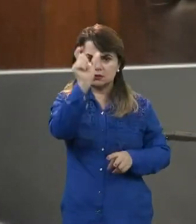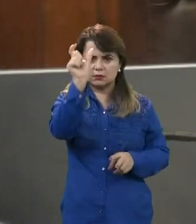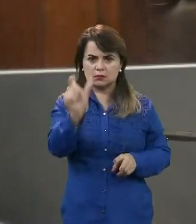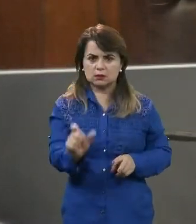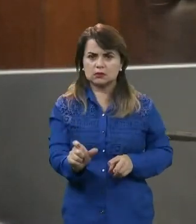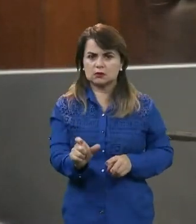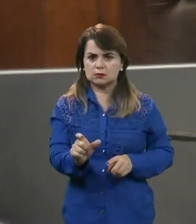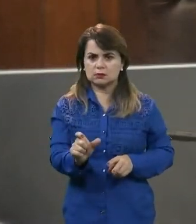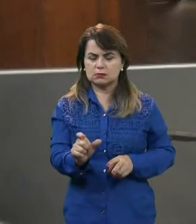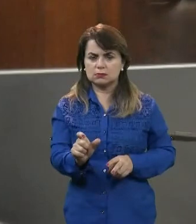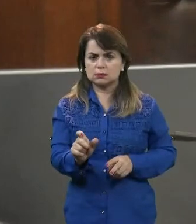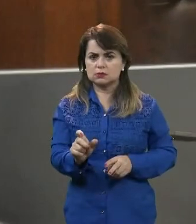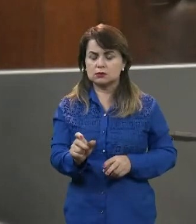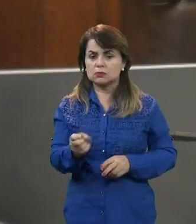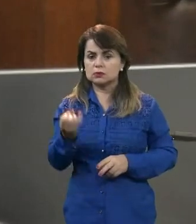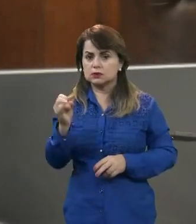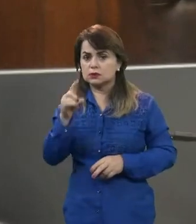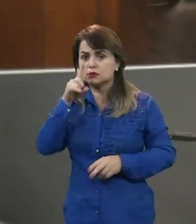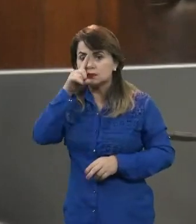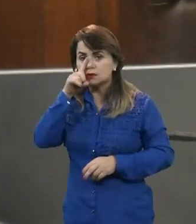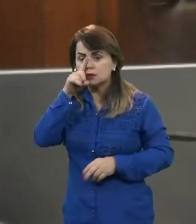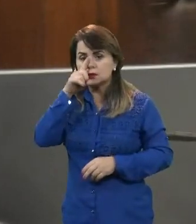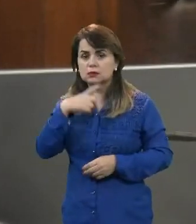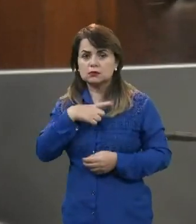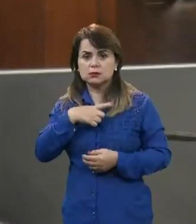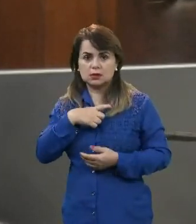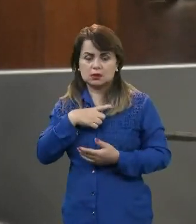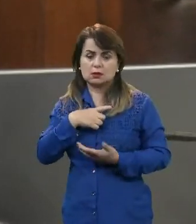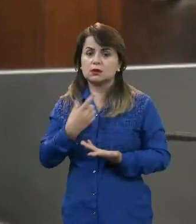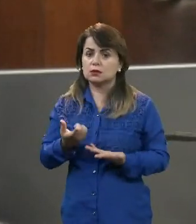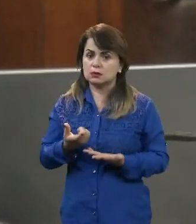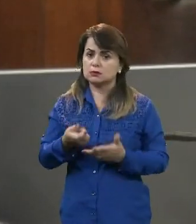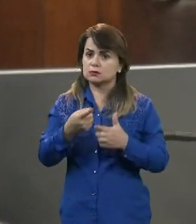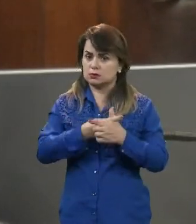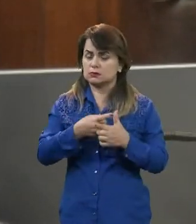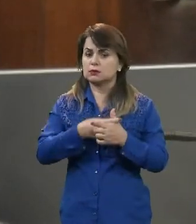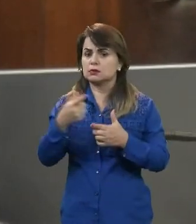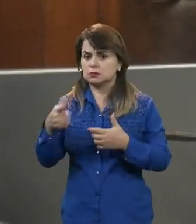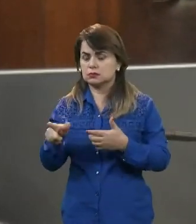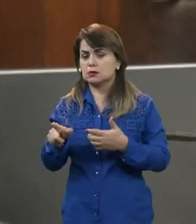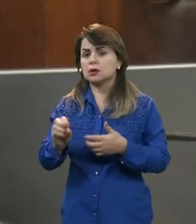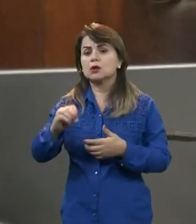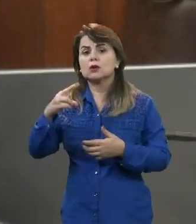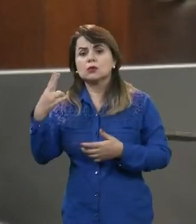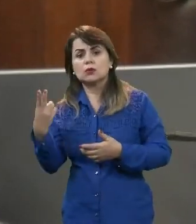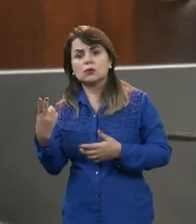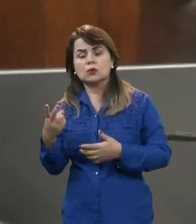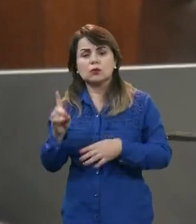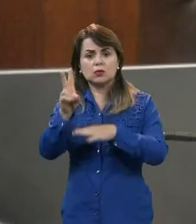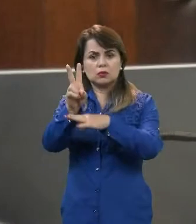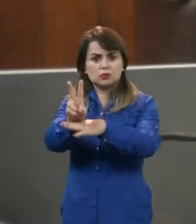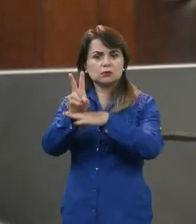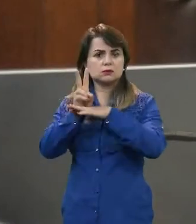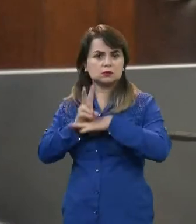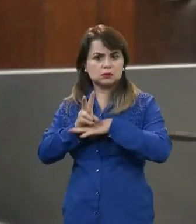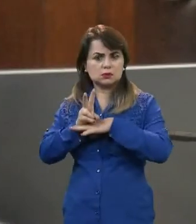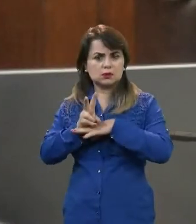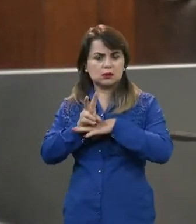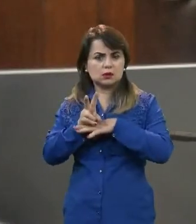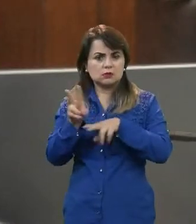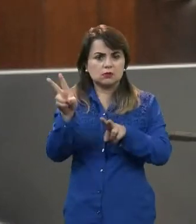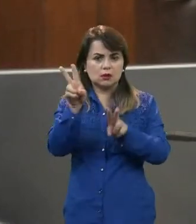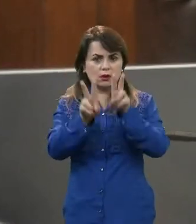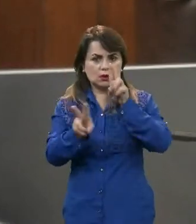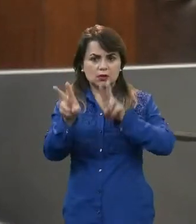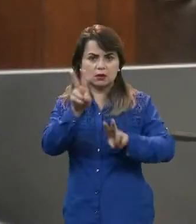do risco do cliente. Porque o consignado, o consignado não vai avaliar se o cliente, se